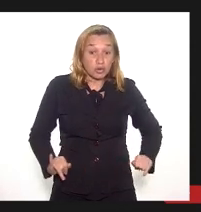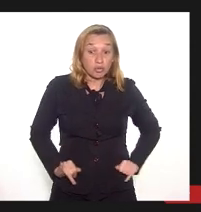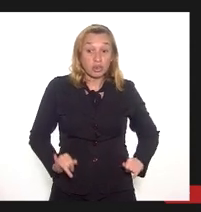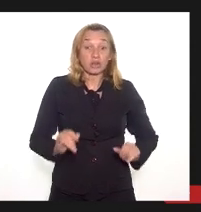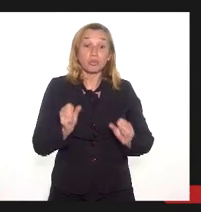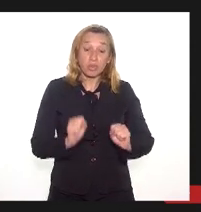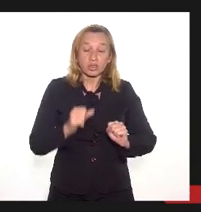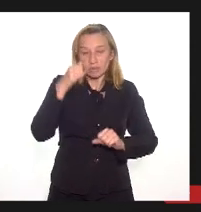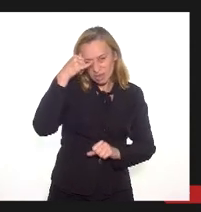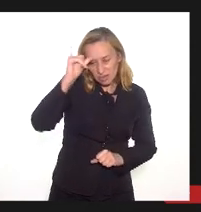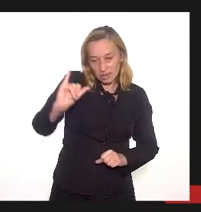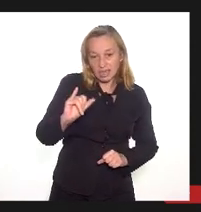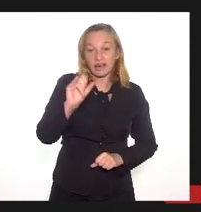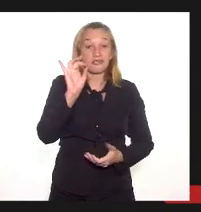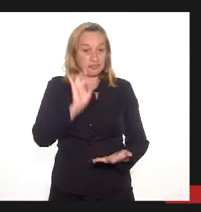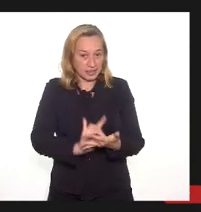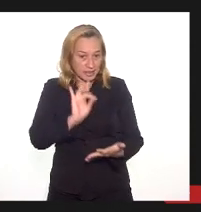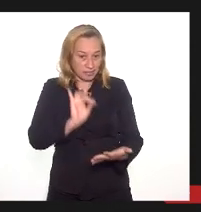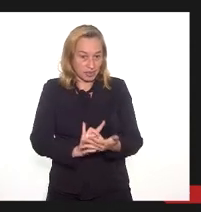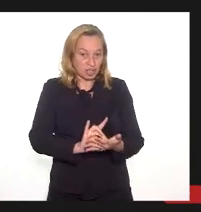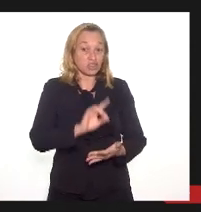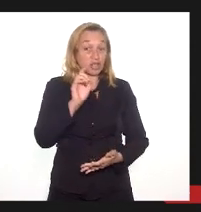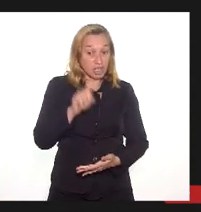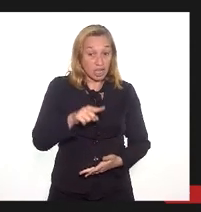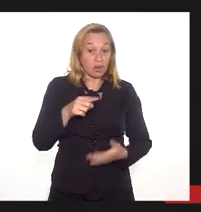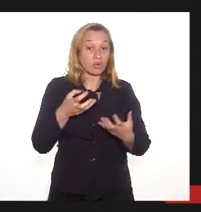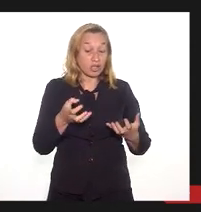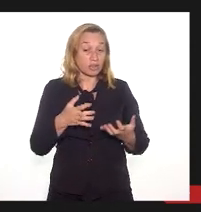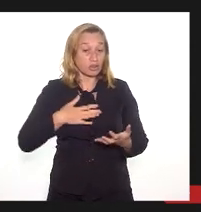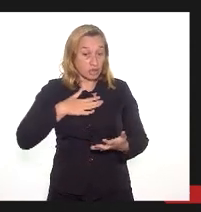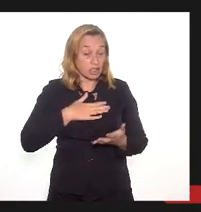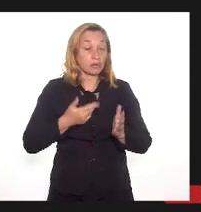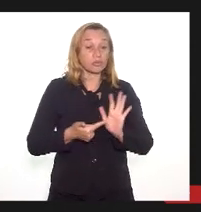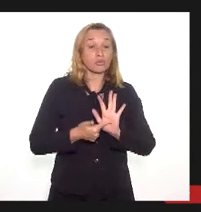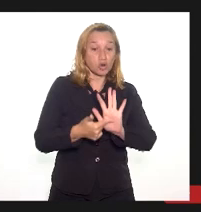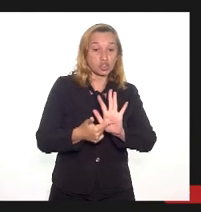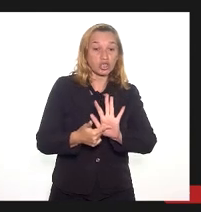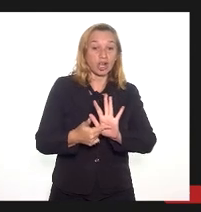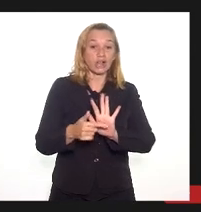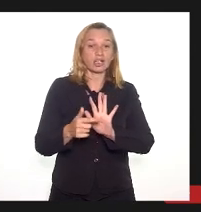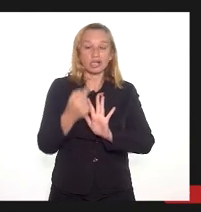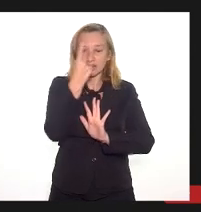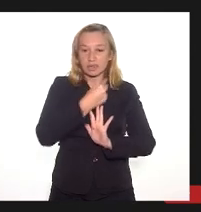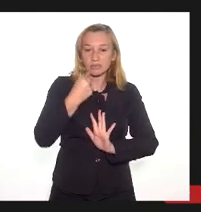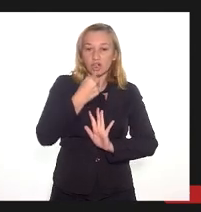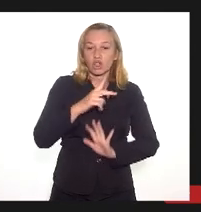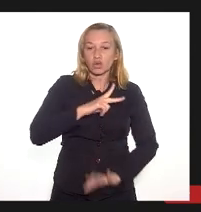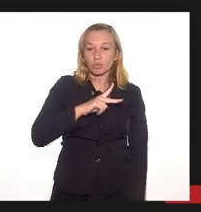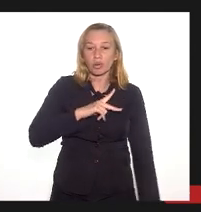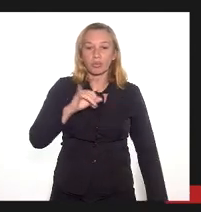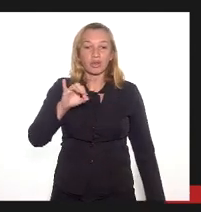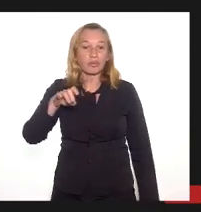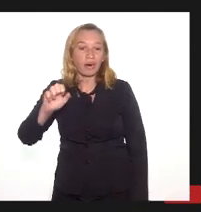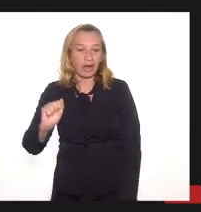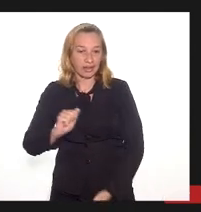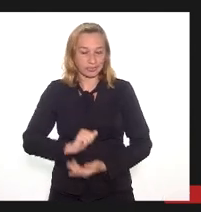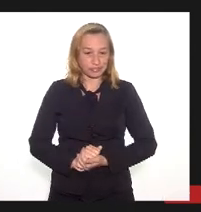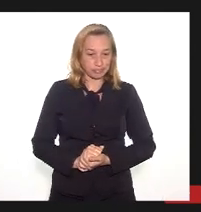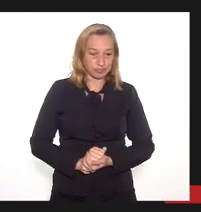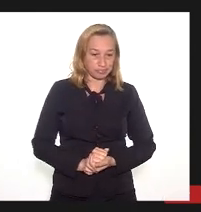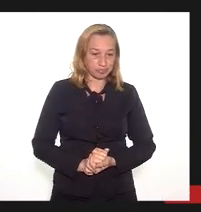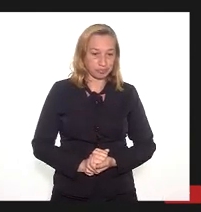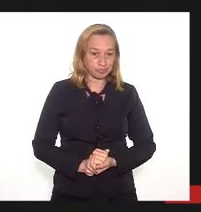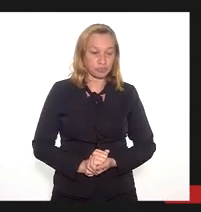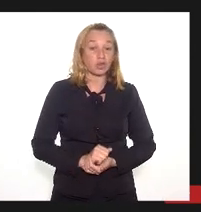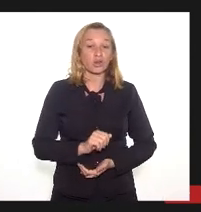podemos evitar que aumente. E é isso que a gente quer mostrar. Olha essa imagem do próprio INEA. É uma imagem que mostra o